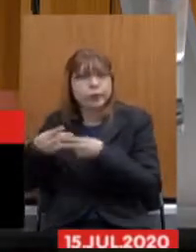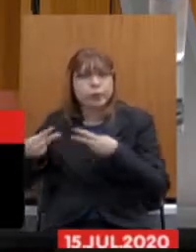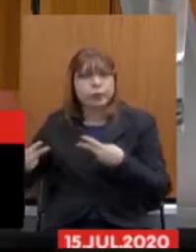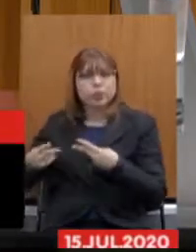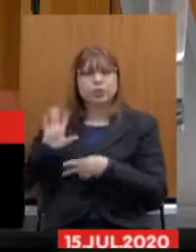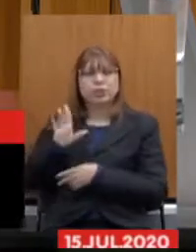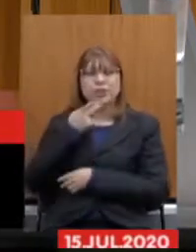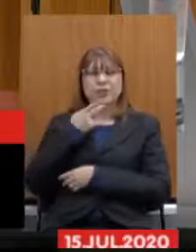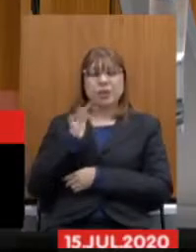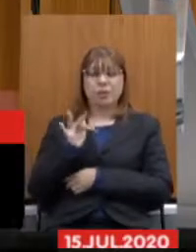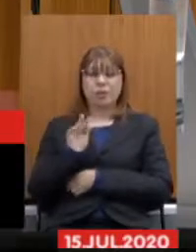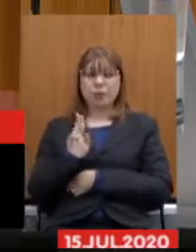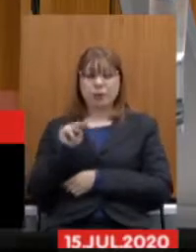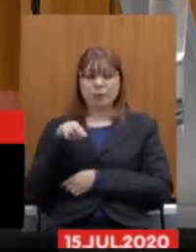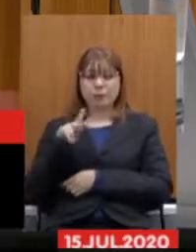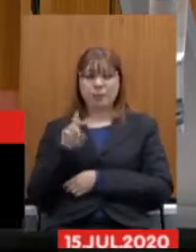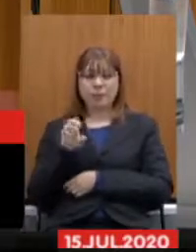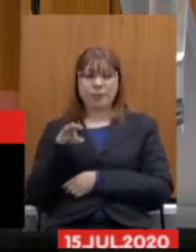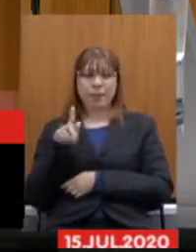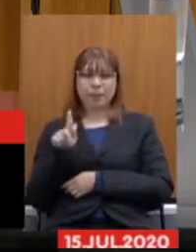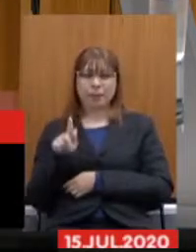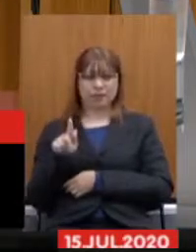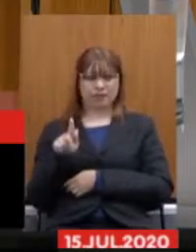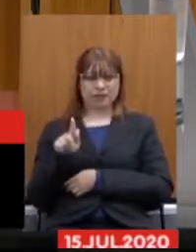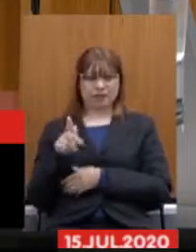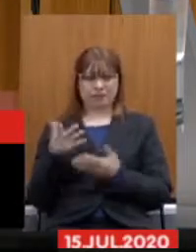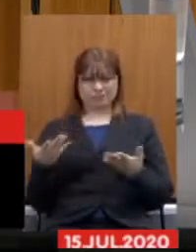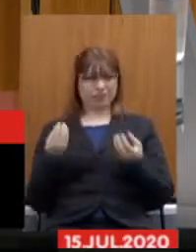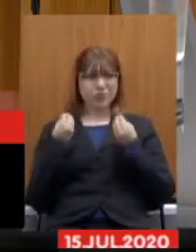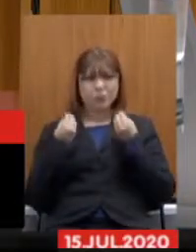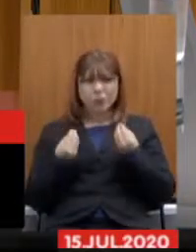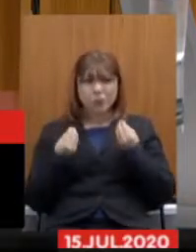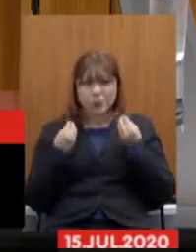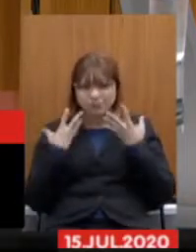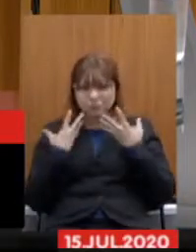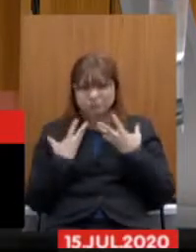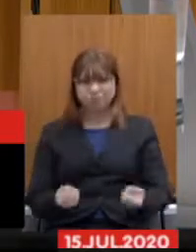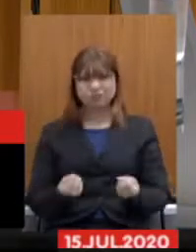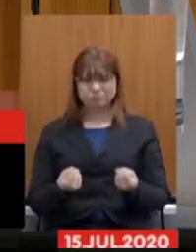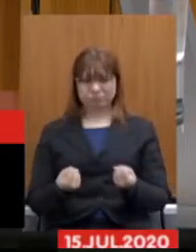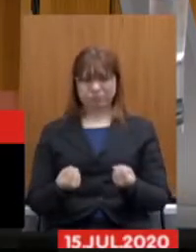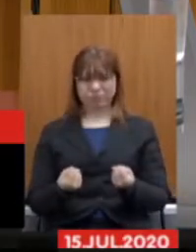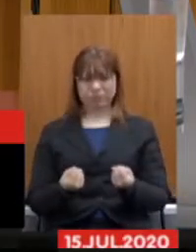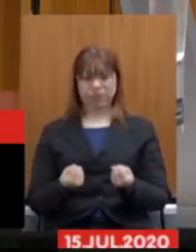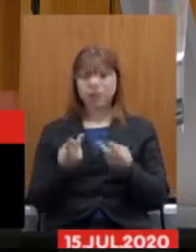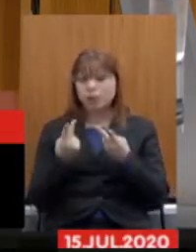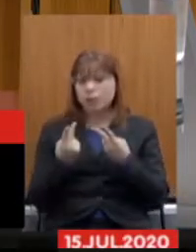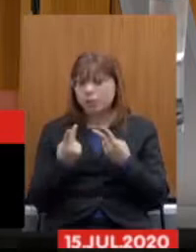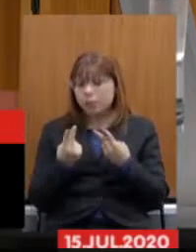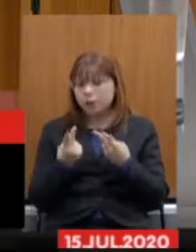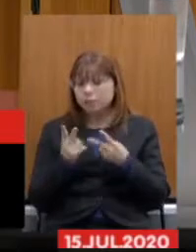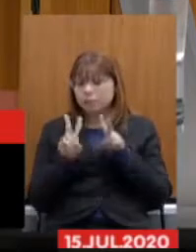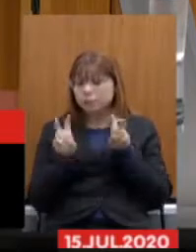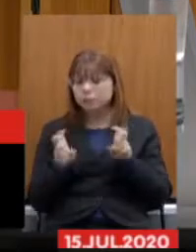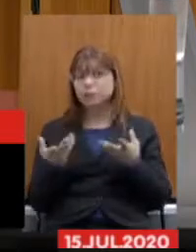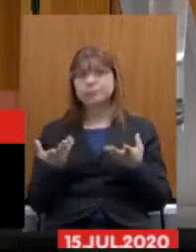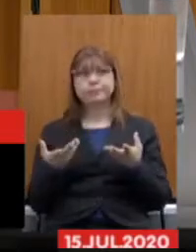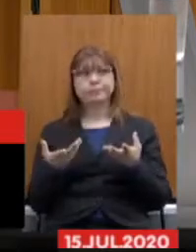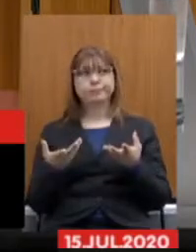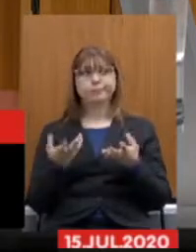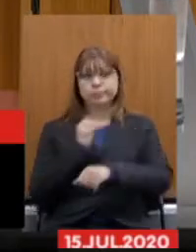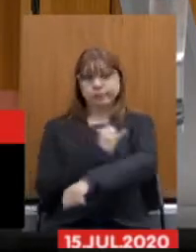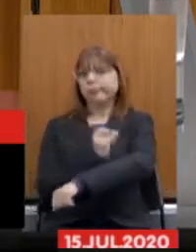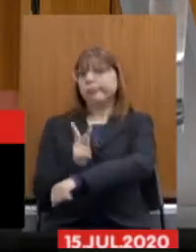FUNPENG então como admitir a mesma coisa se aplica a questão do